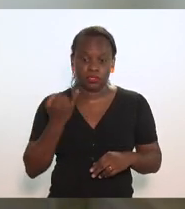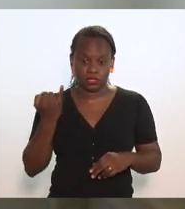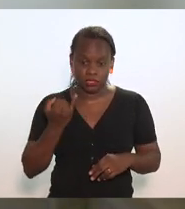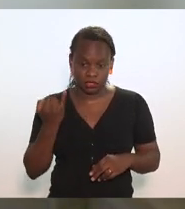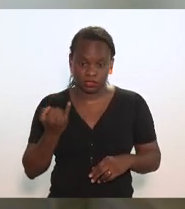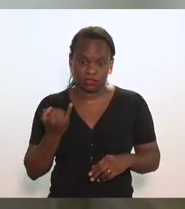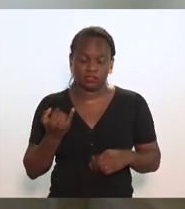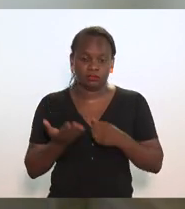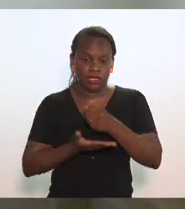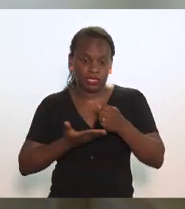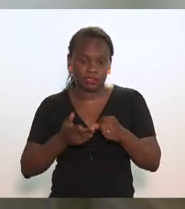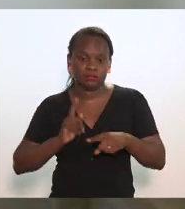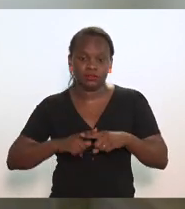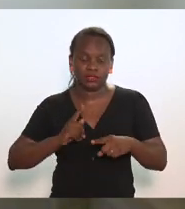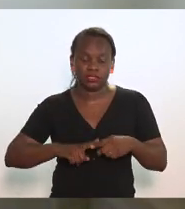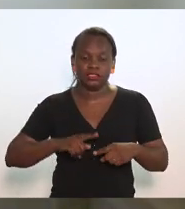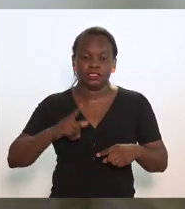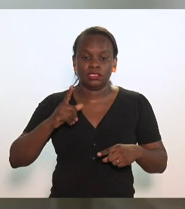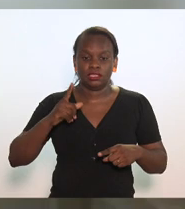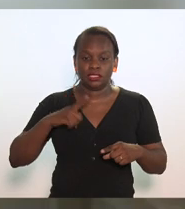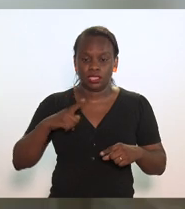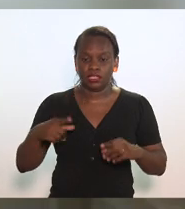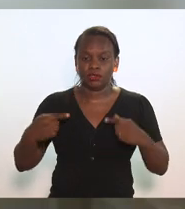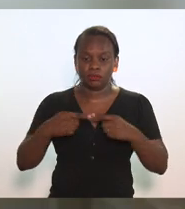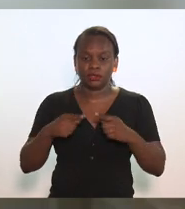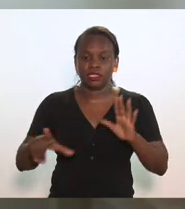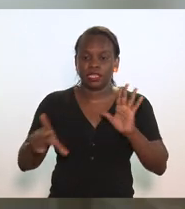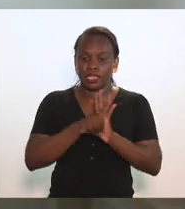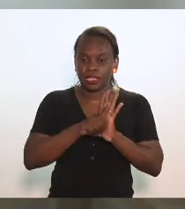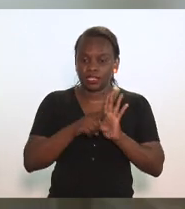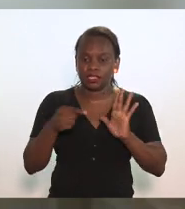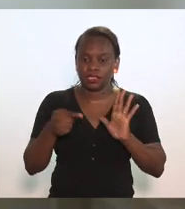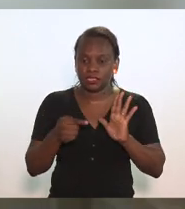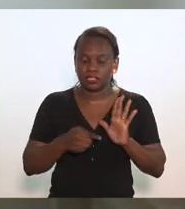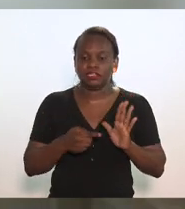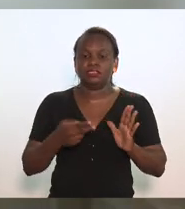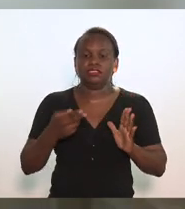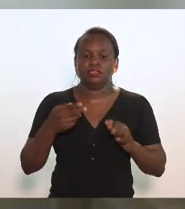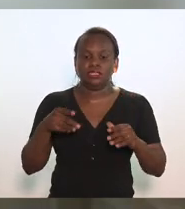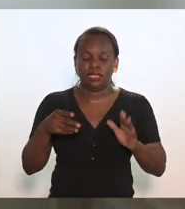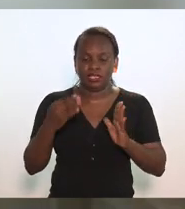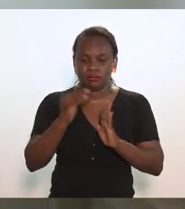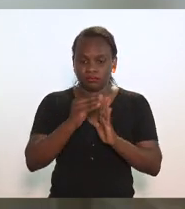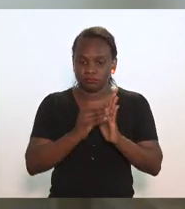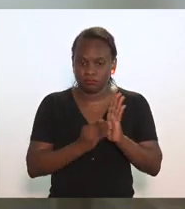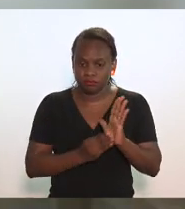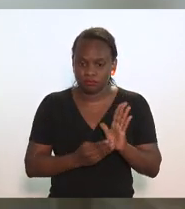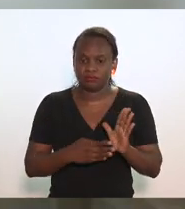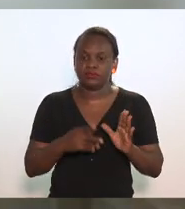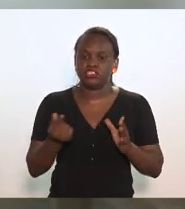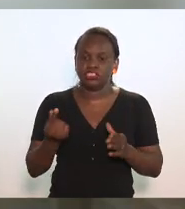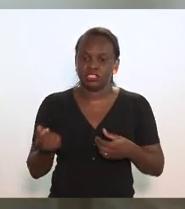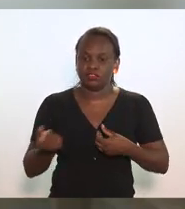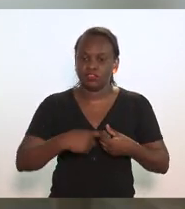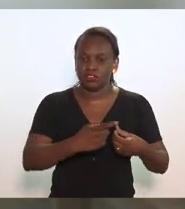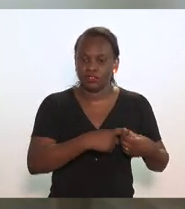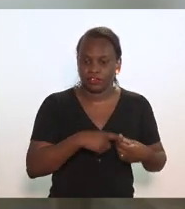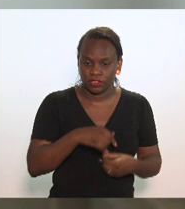pelas questões de legalidade perante ao regime de recuperação fiscal.